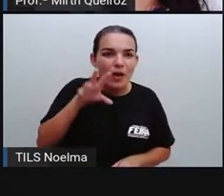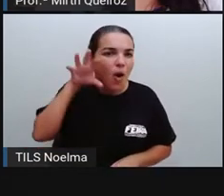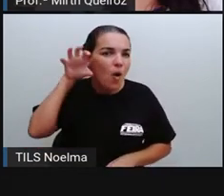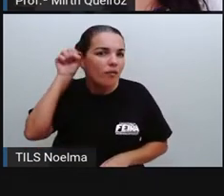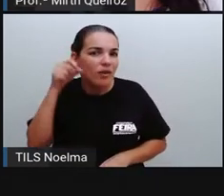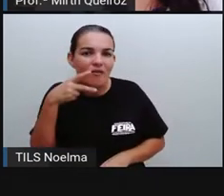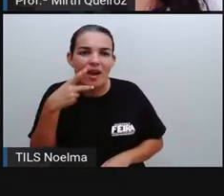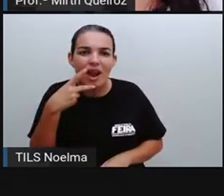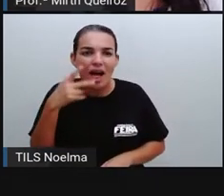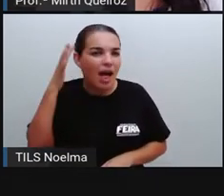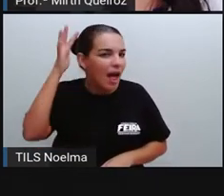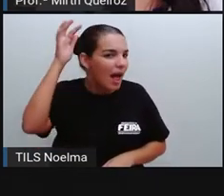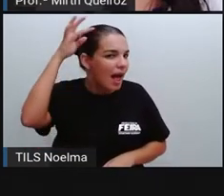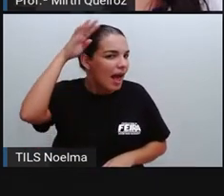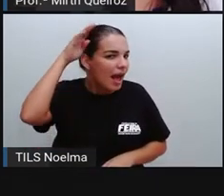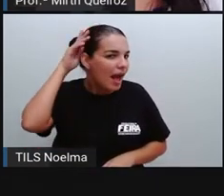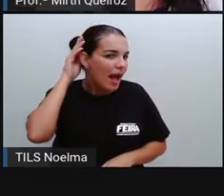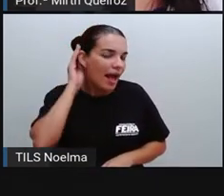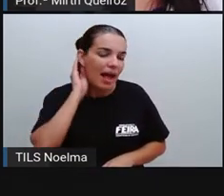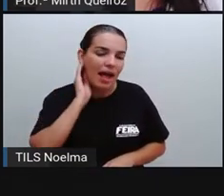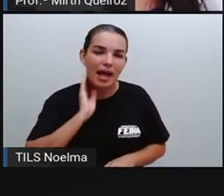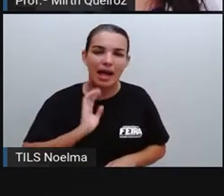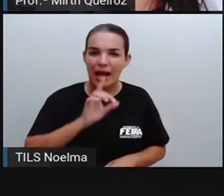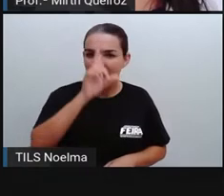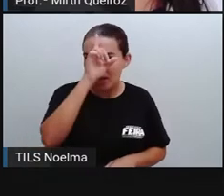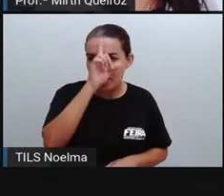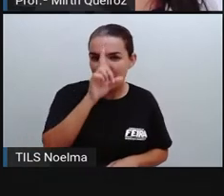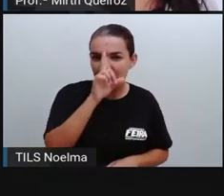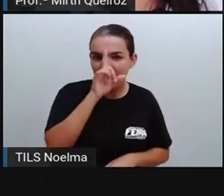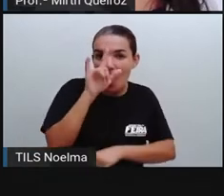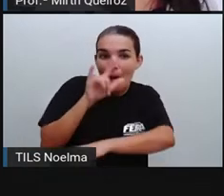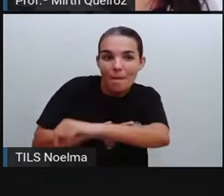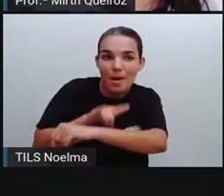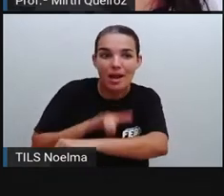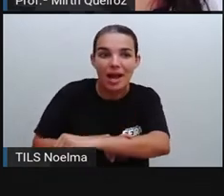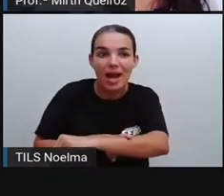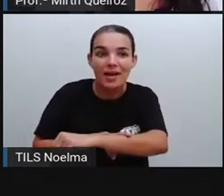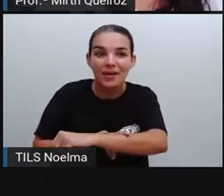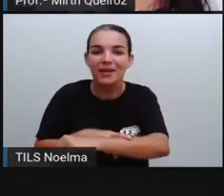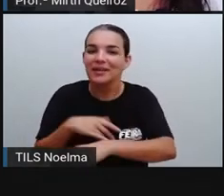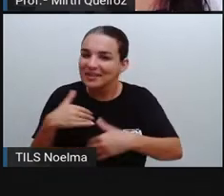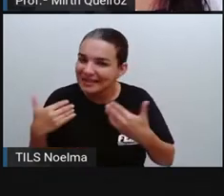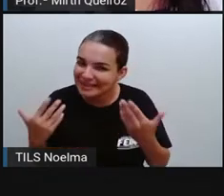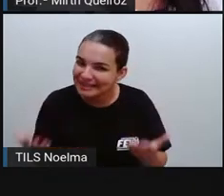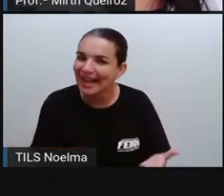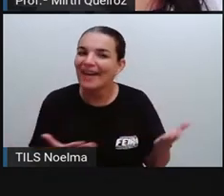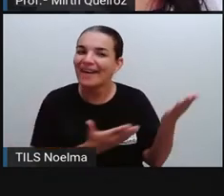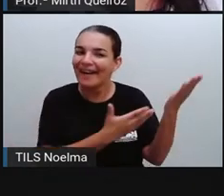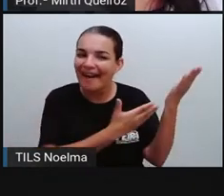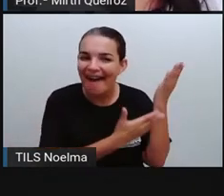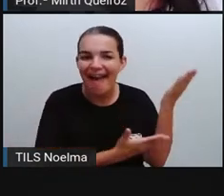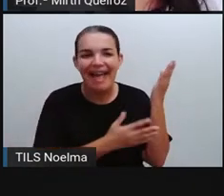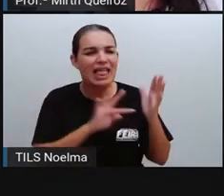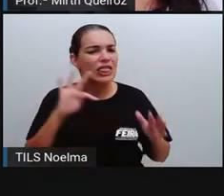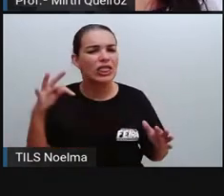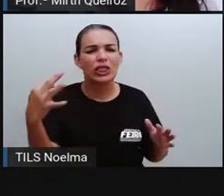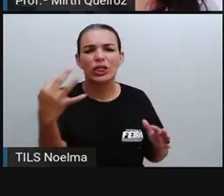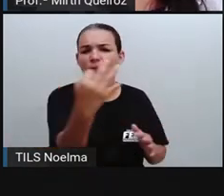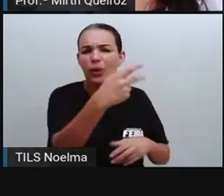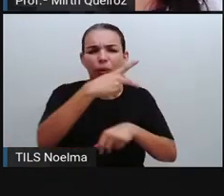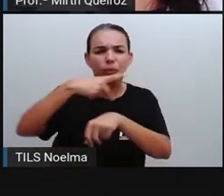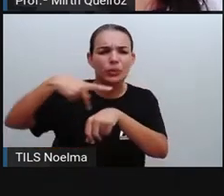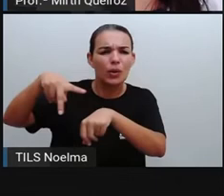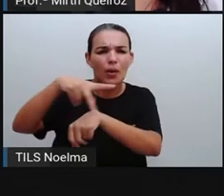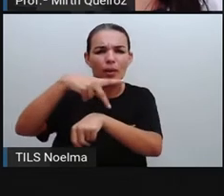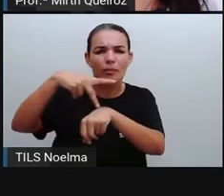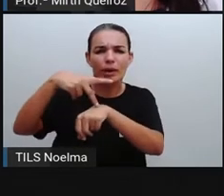mesmo? Pois bem, esse é um tipo de lenda que é conhecido por todo o país. E, além disso,